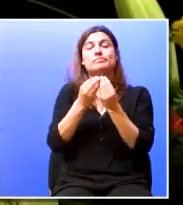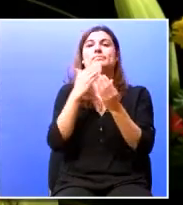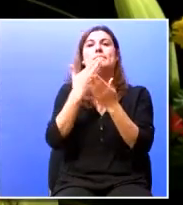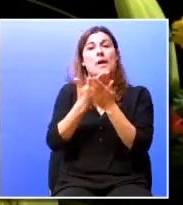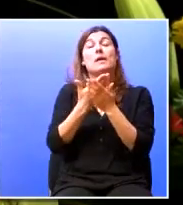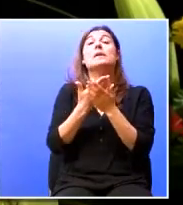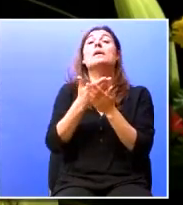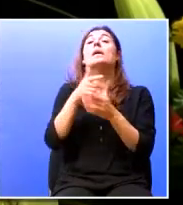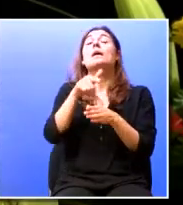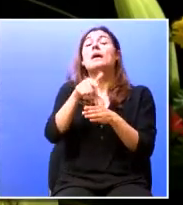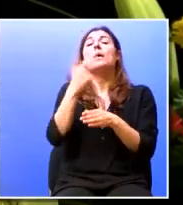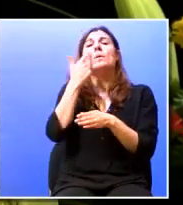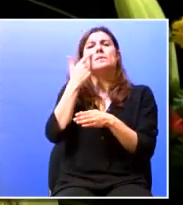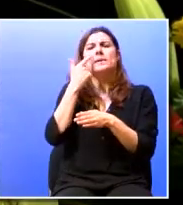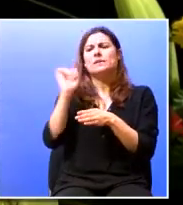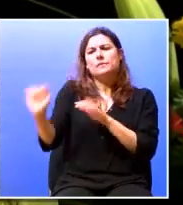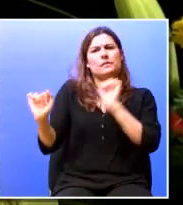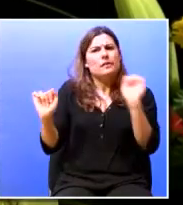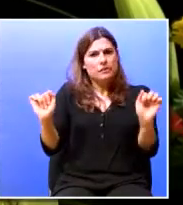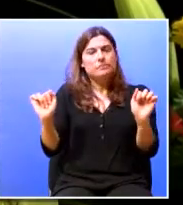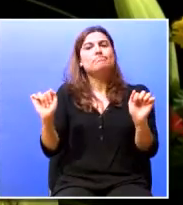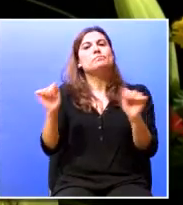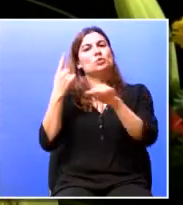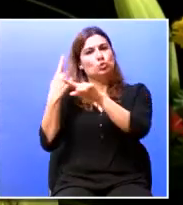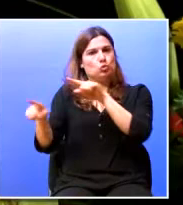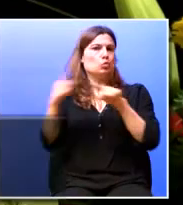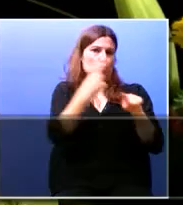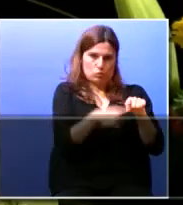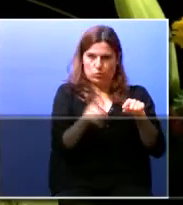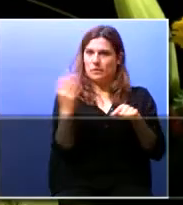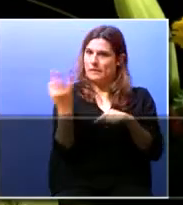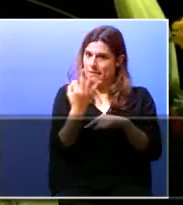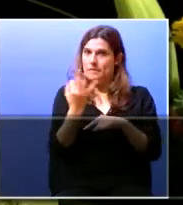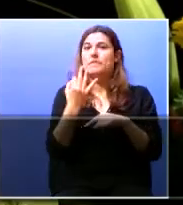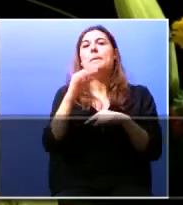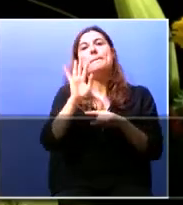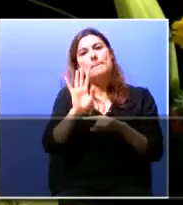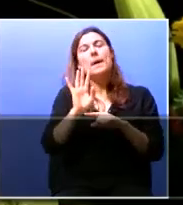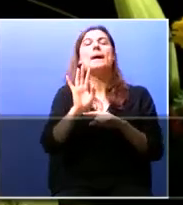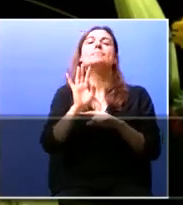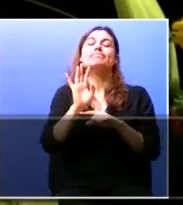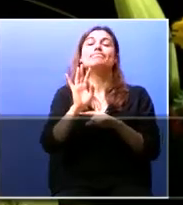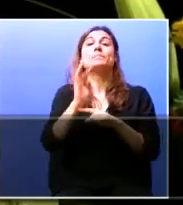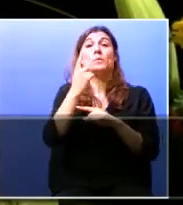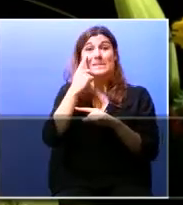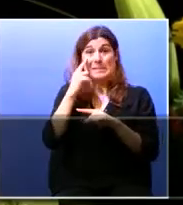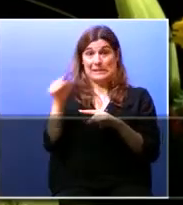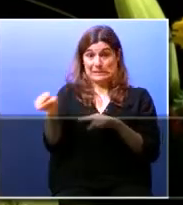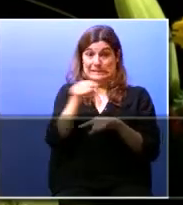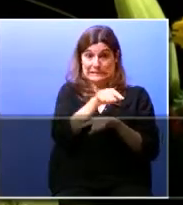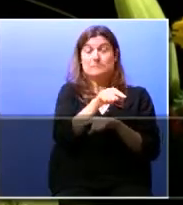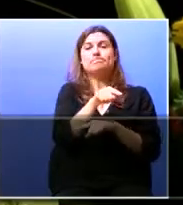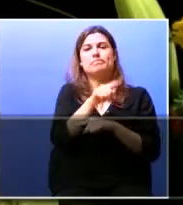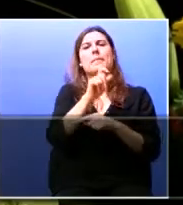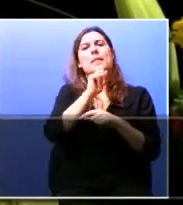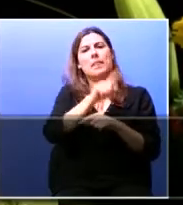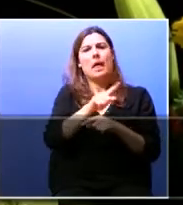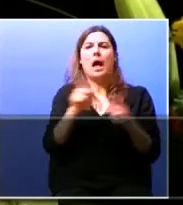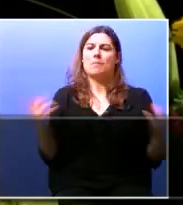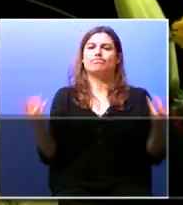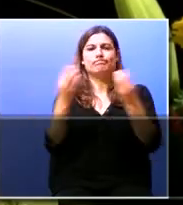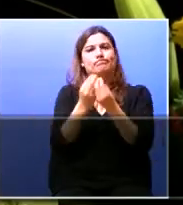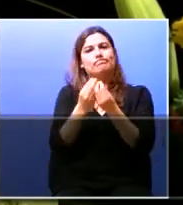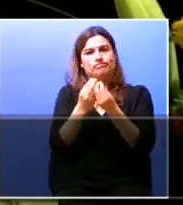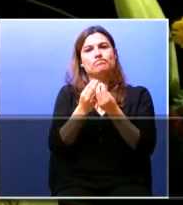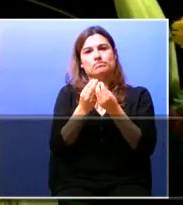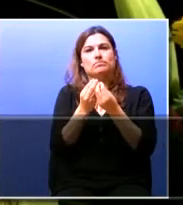São conhecimentos, são tipos de conhecimento diferentes, mas são tipos de conhecimento que podem ser mutuamente enriquecedores